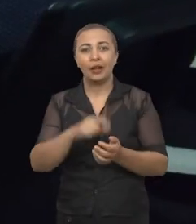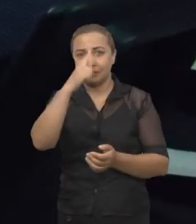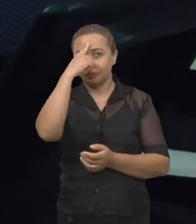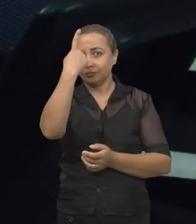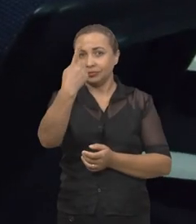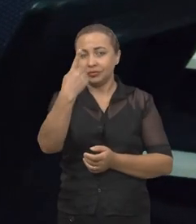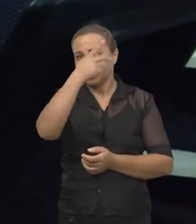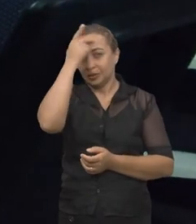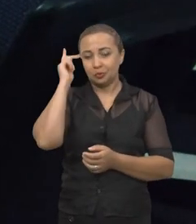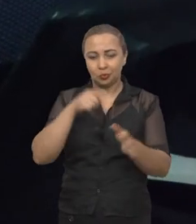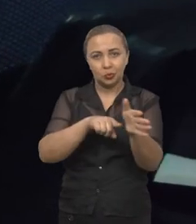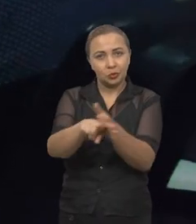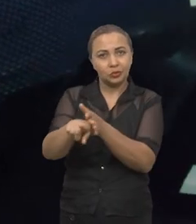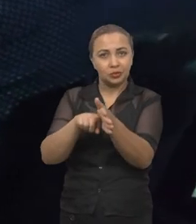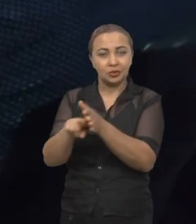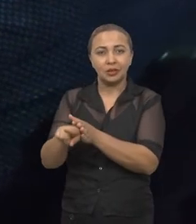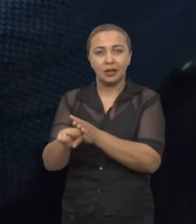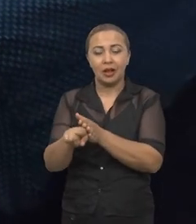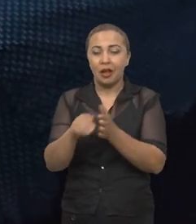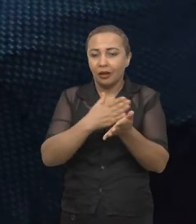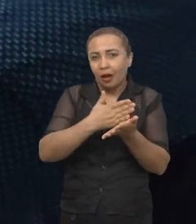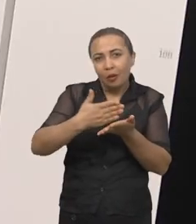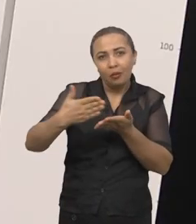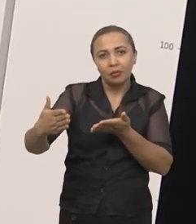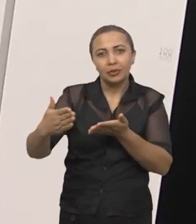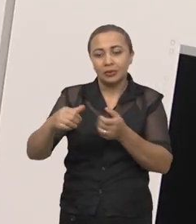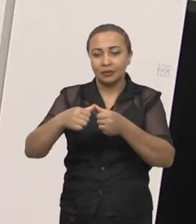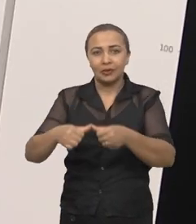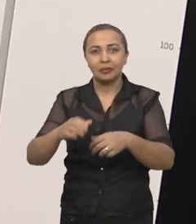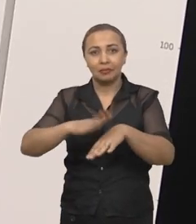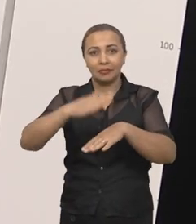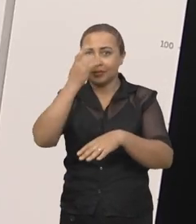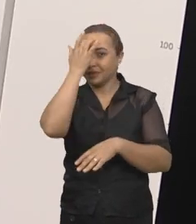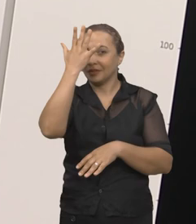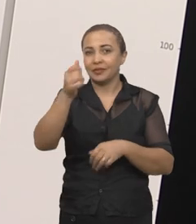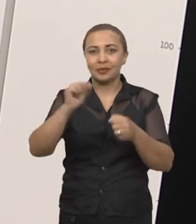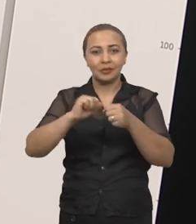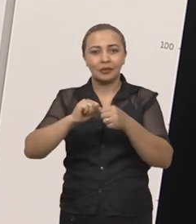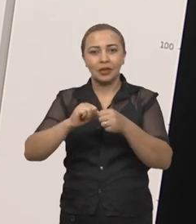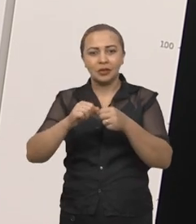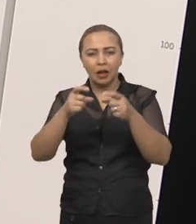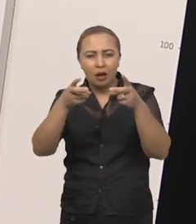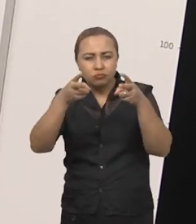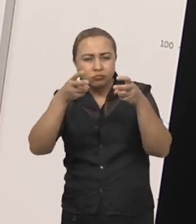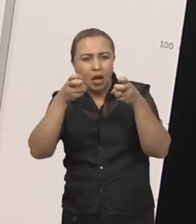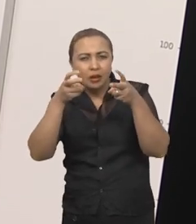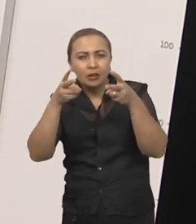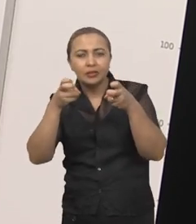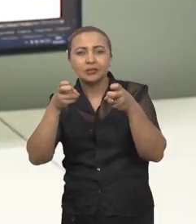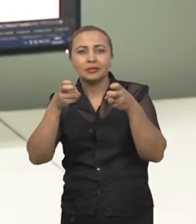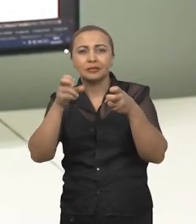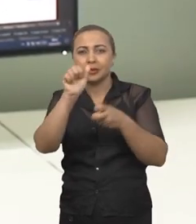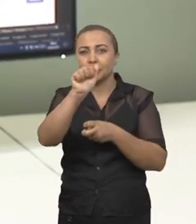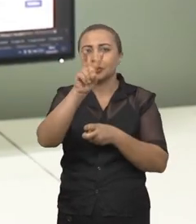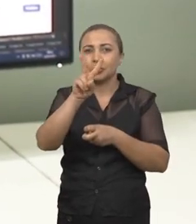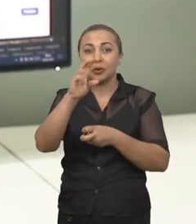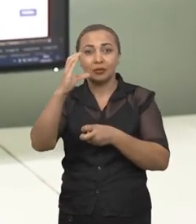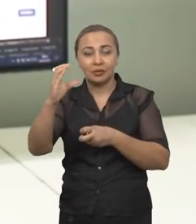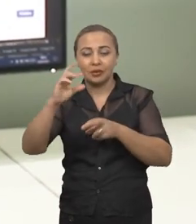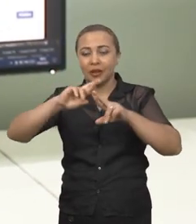A ideia dos pesquisadores é que a partir dele fique mais fácil fazer o diagnóstico dos pacientes e a